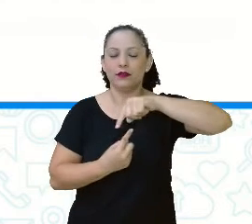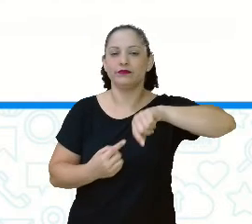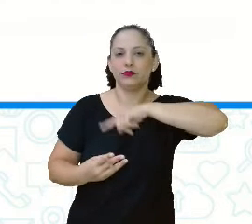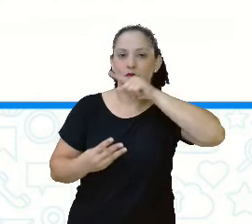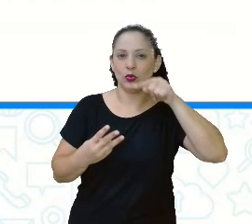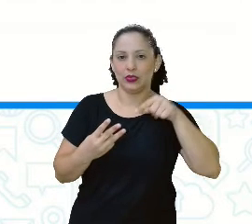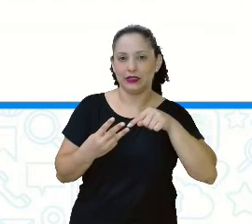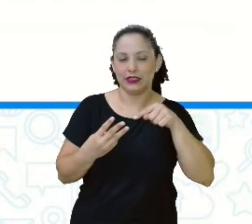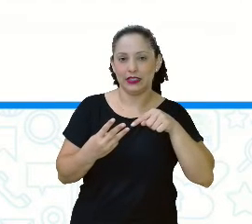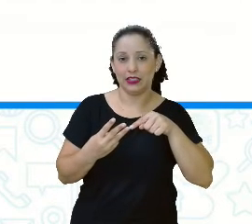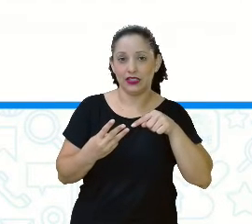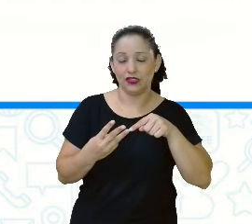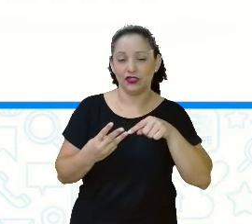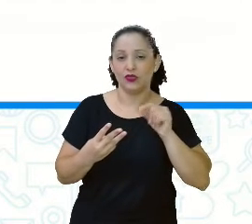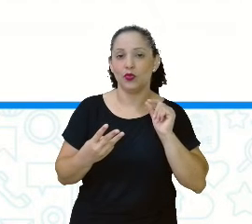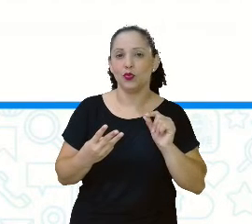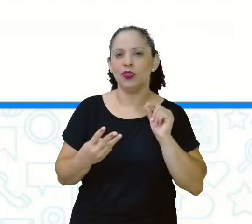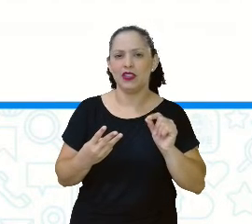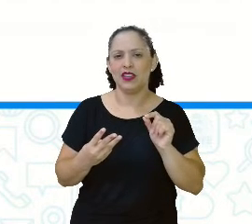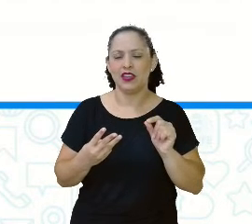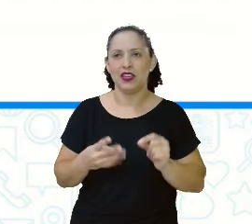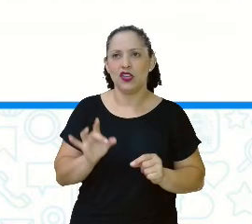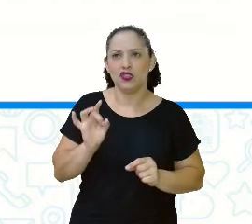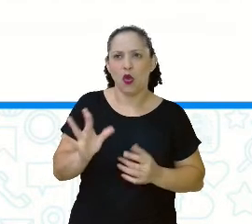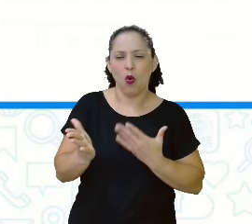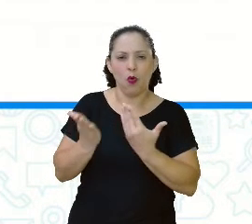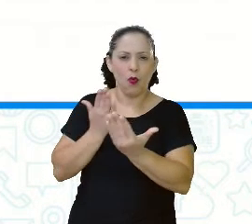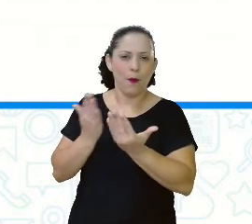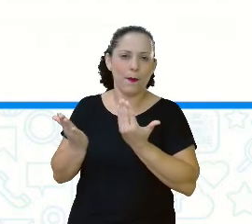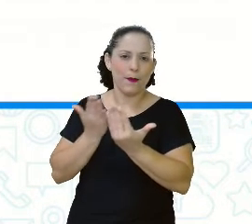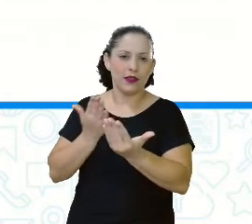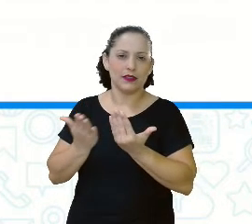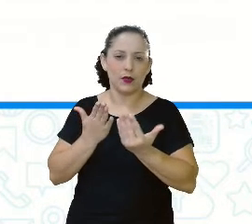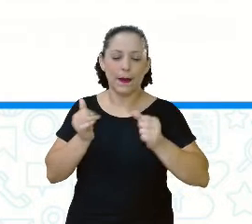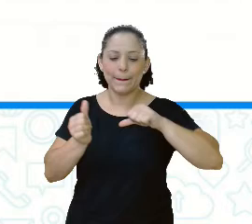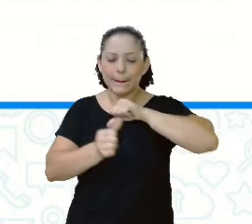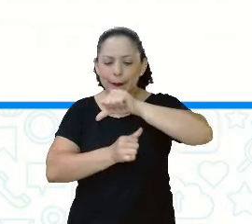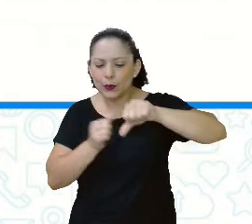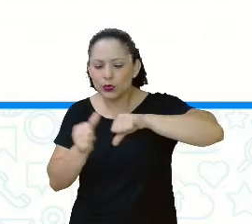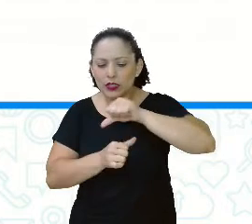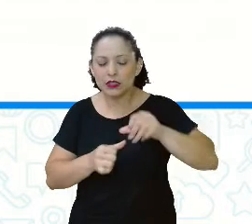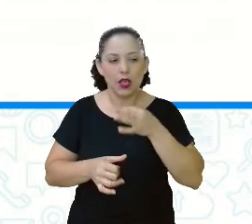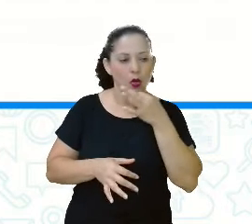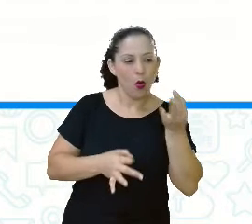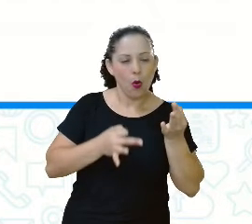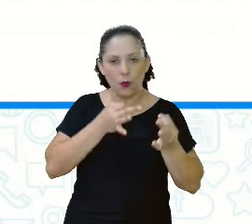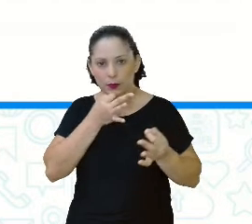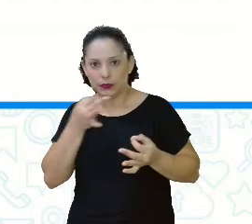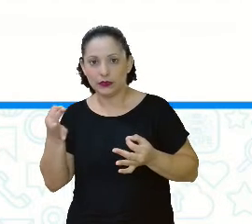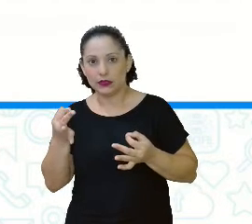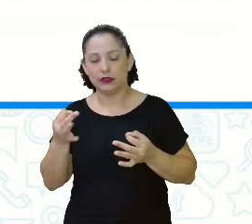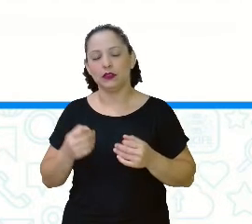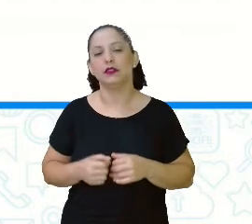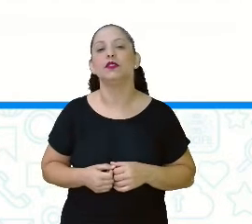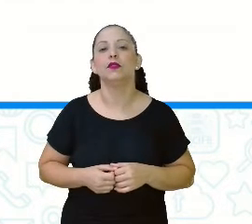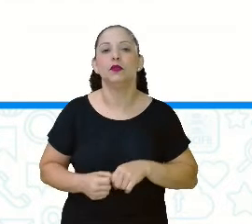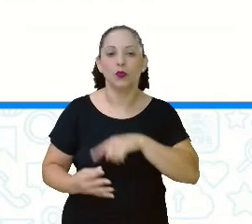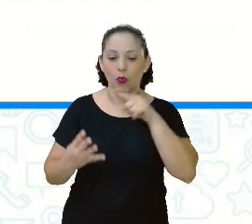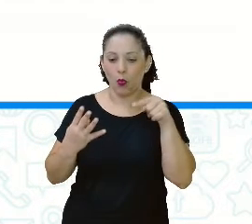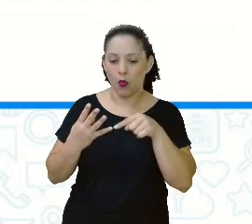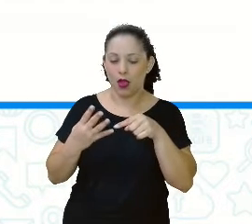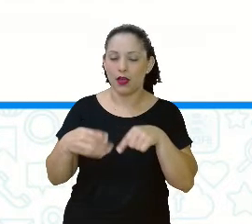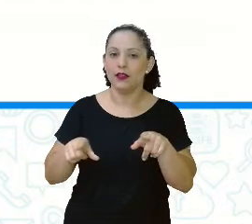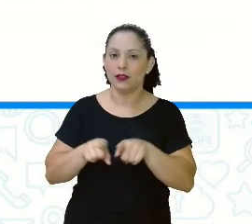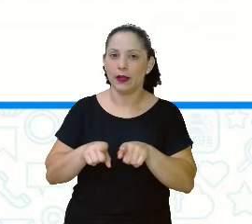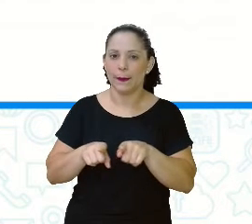três é sentido figurado, tá? Mudança repentina de opinião ou de sistema. O quatro